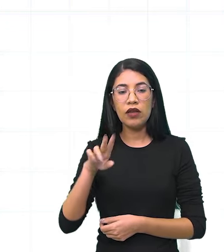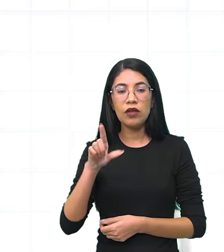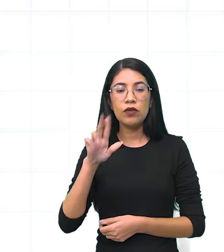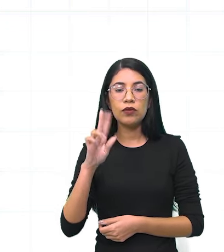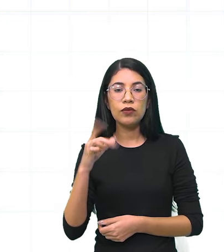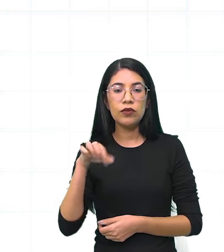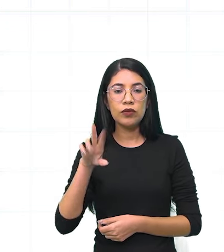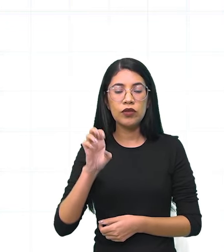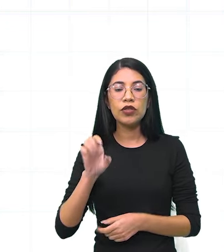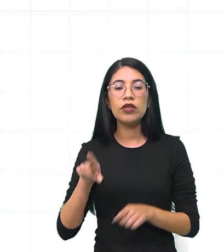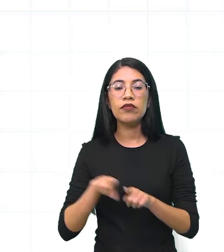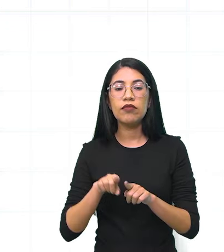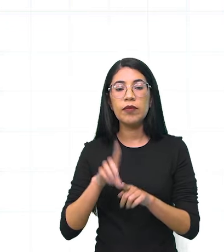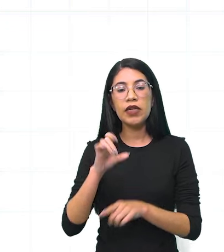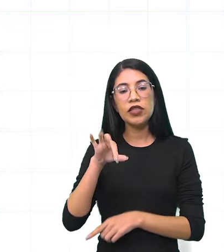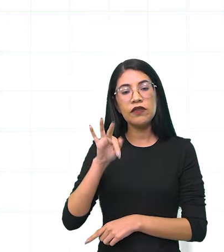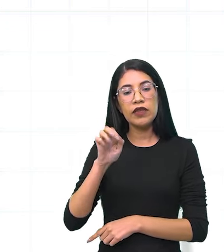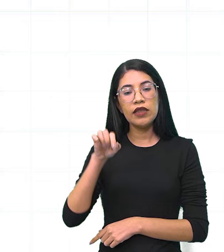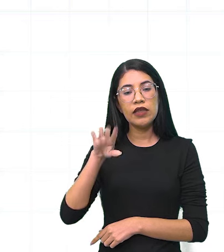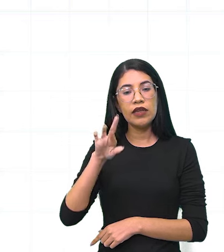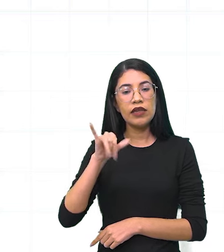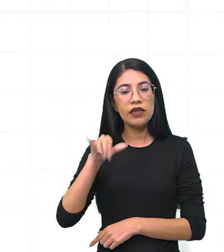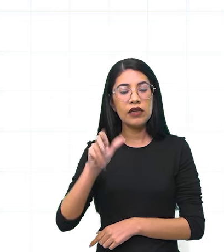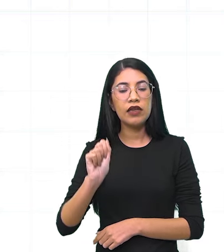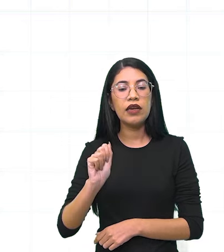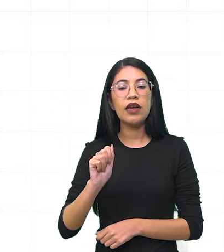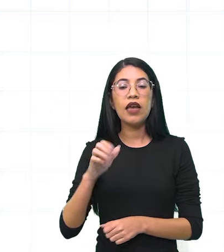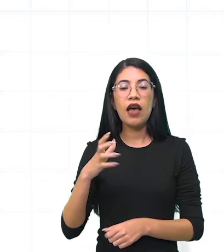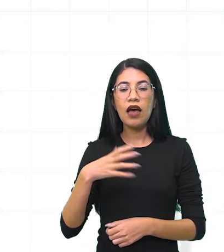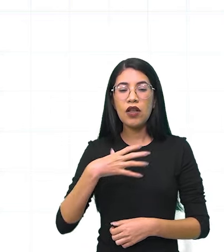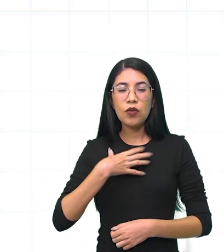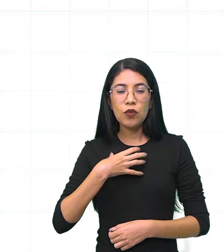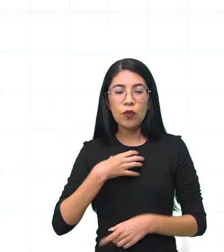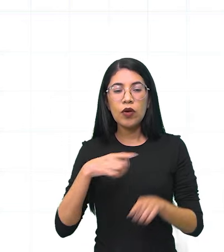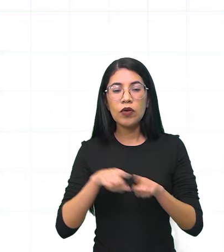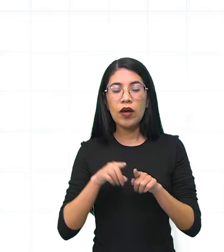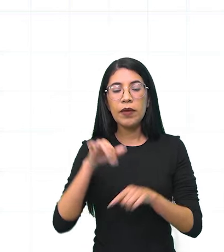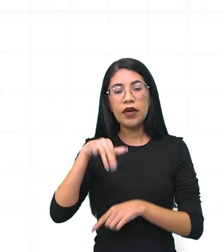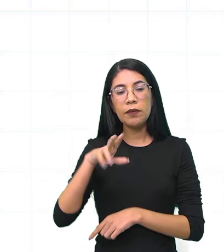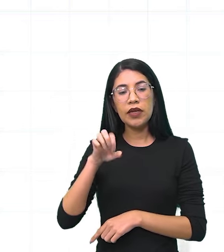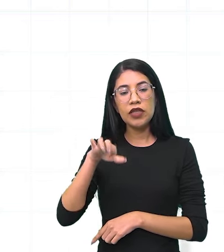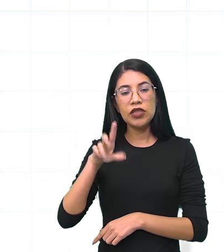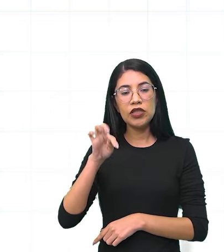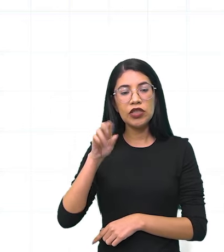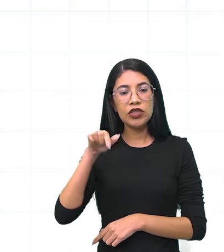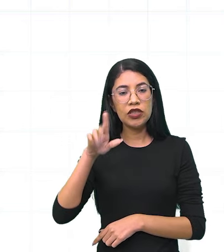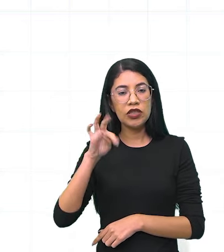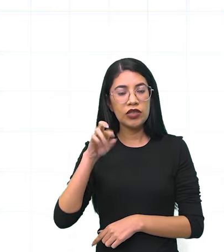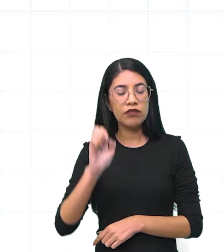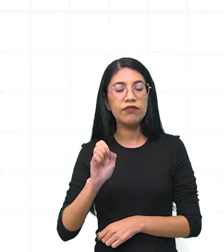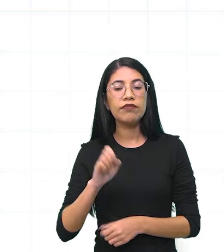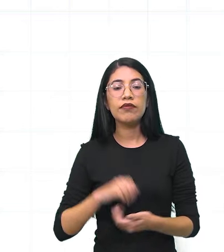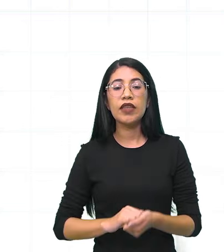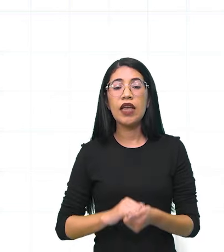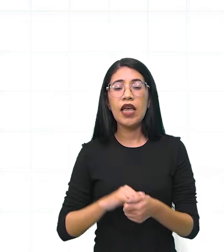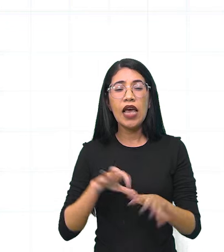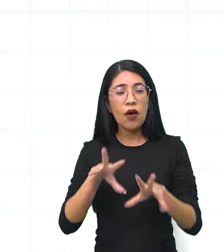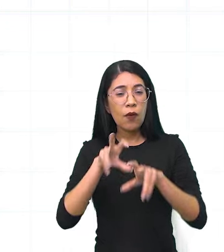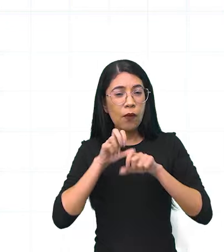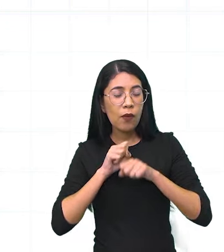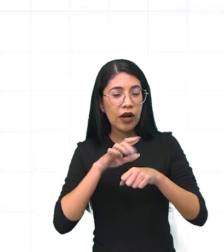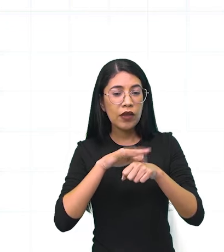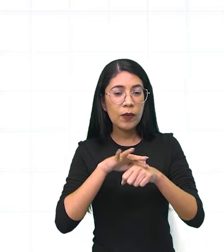difiteria, a tuberculose e a meningite. Pegar uma delas pode significar passar